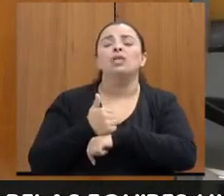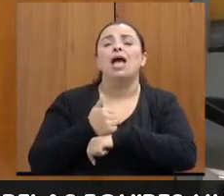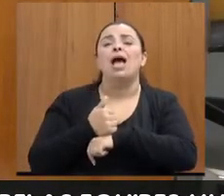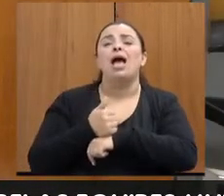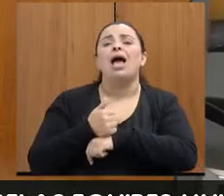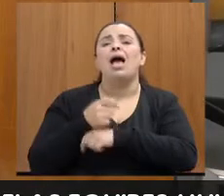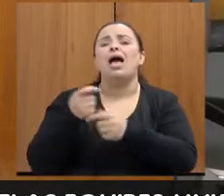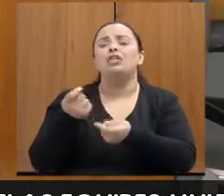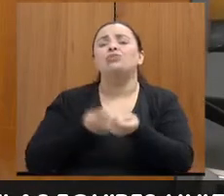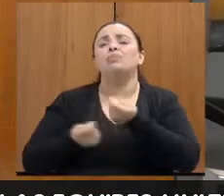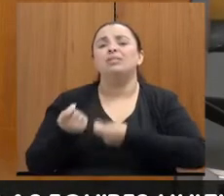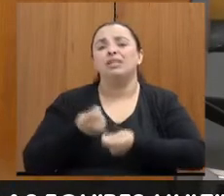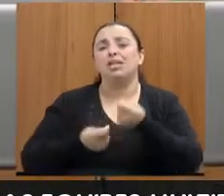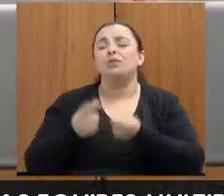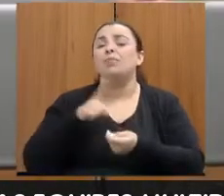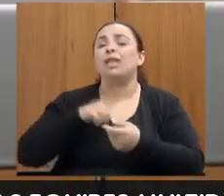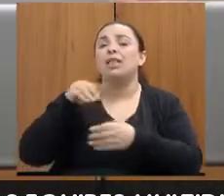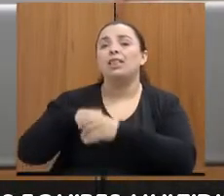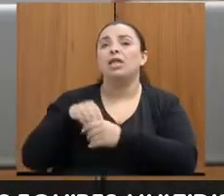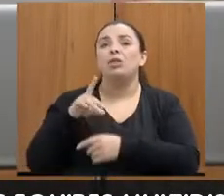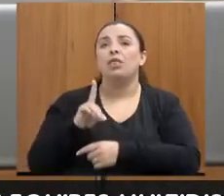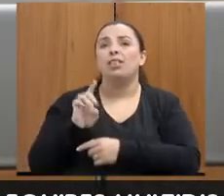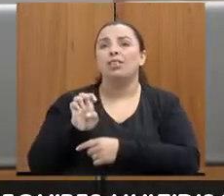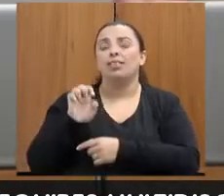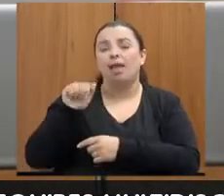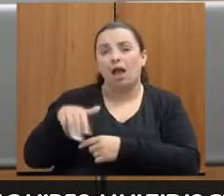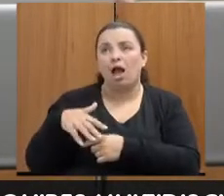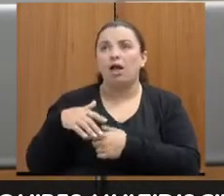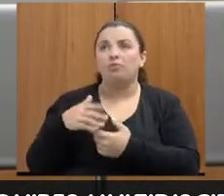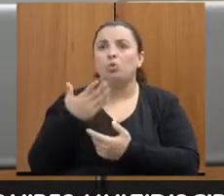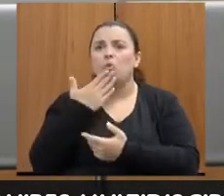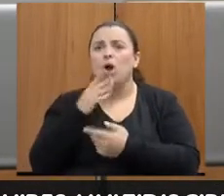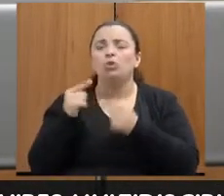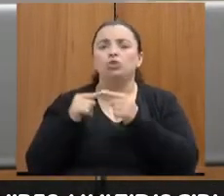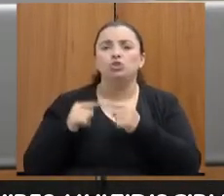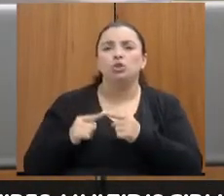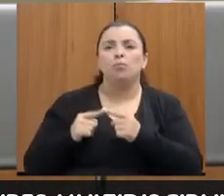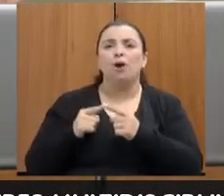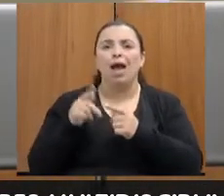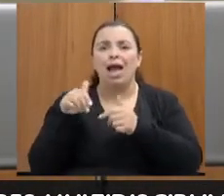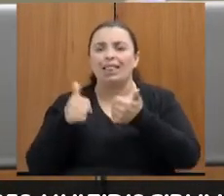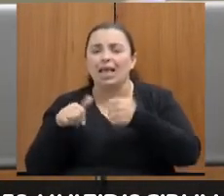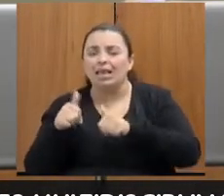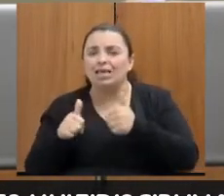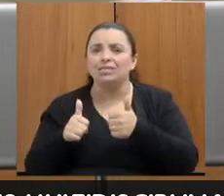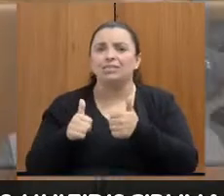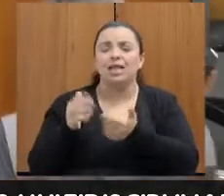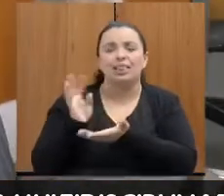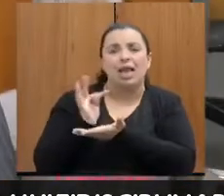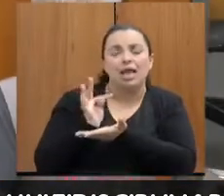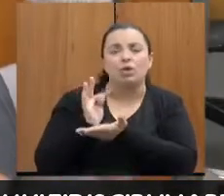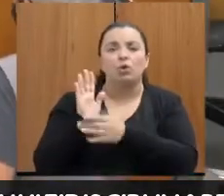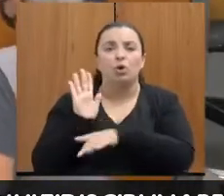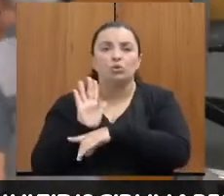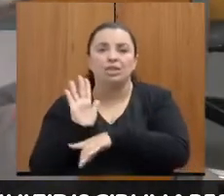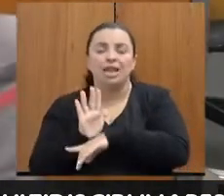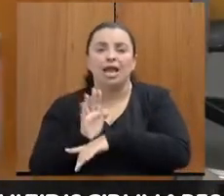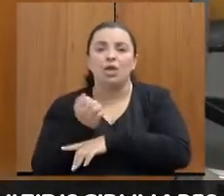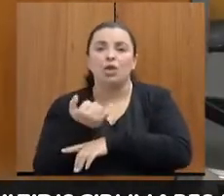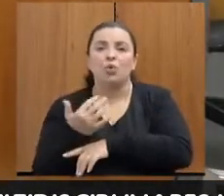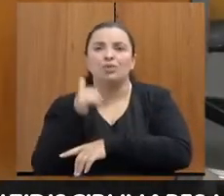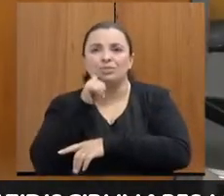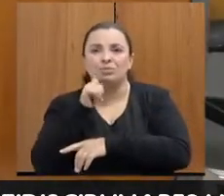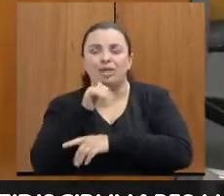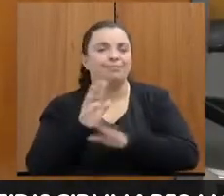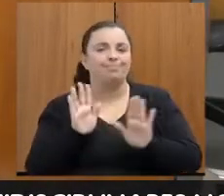esclarecer para a gente se são analistas, técnicos, auxiliares e quantas desses são mulheres, especificamente desses. Não